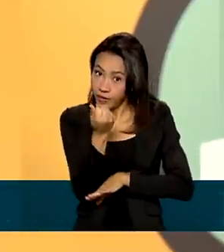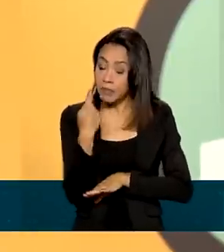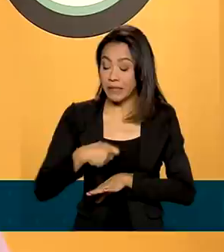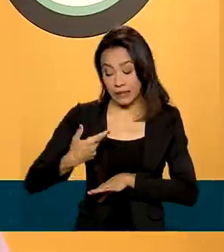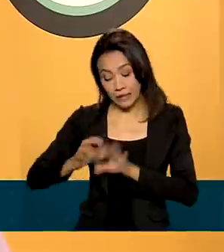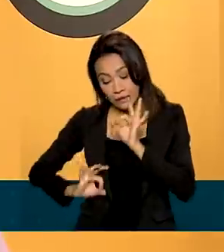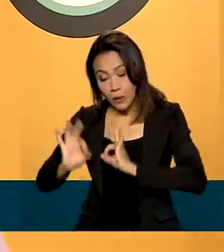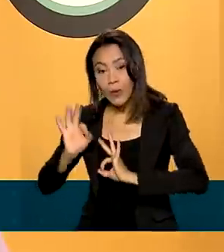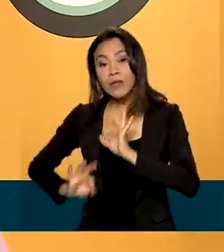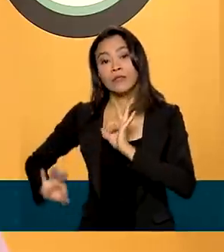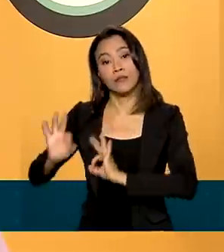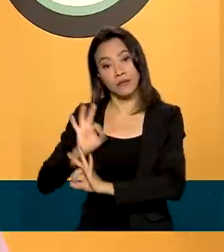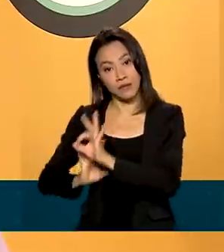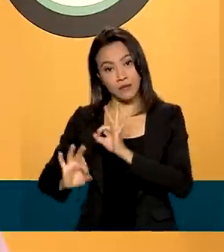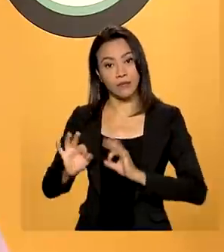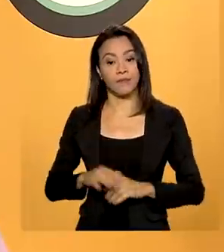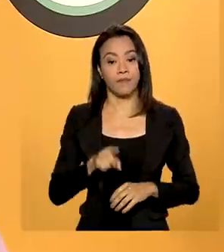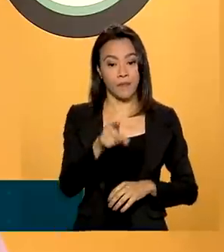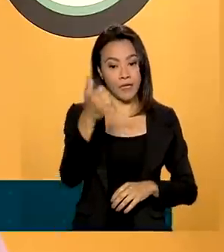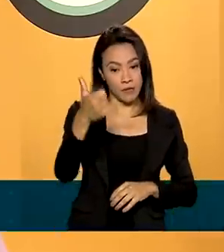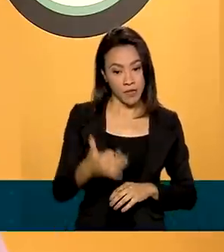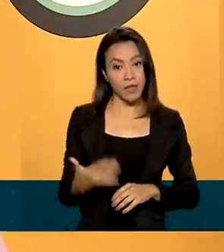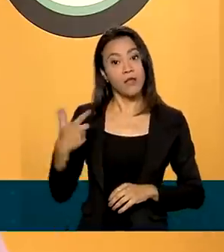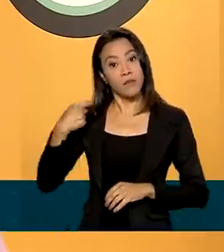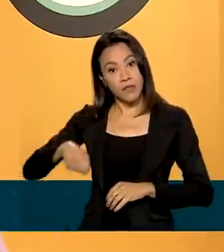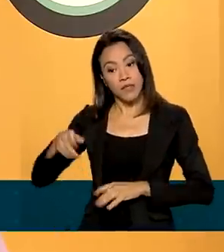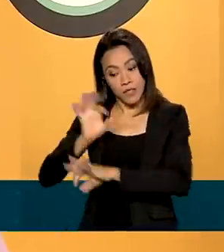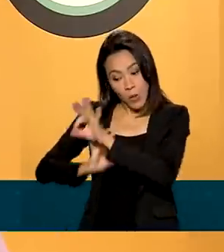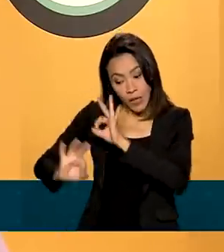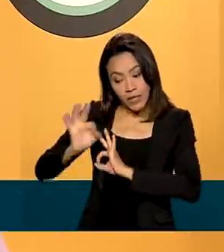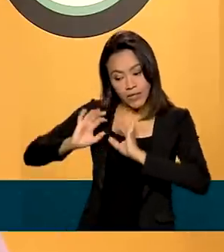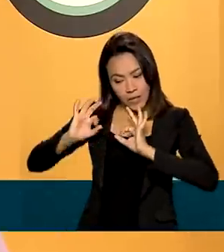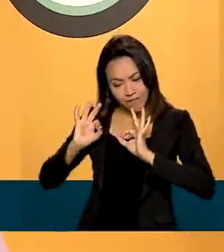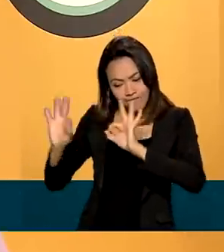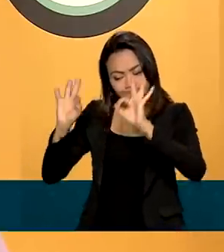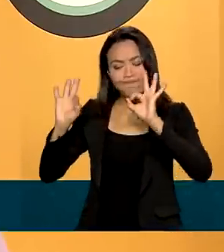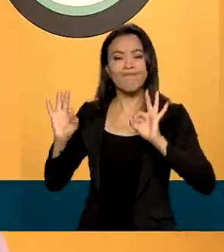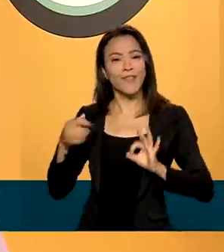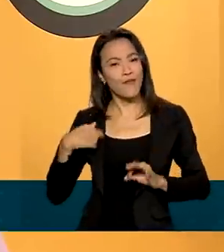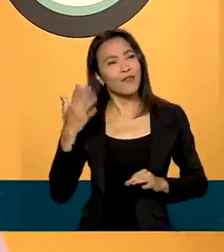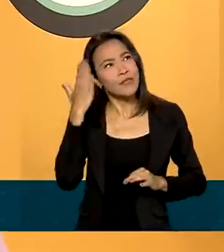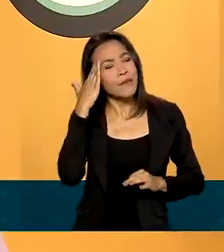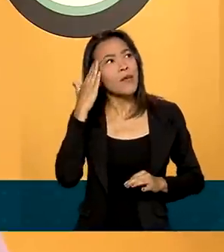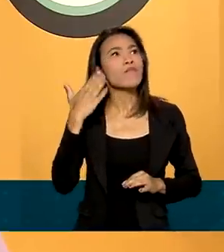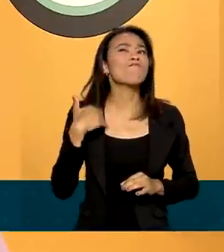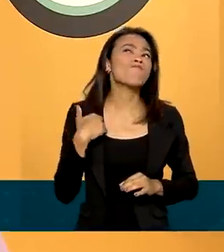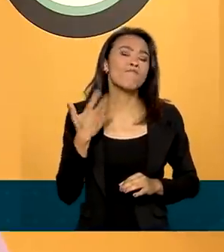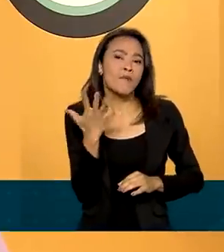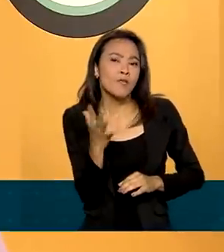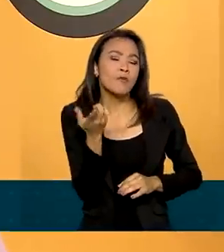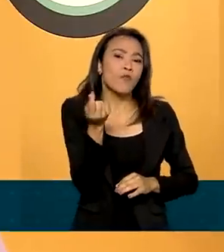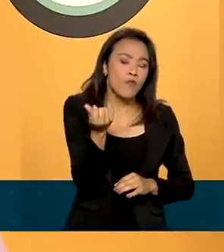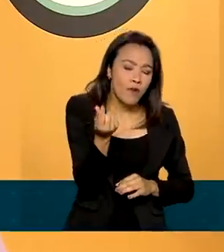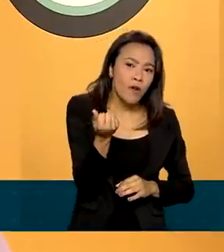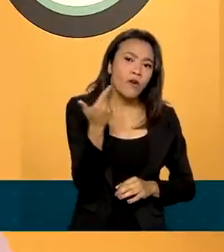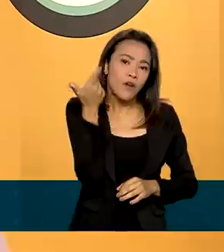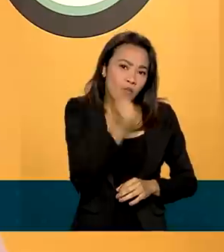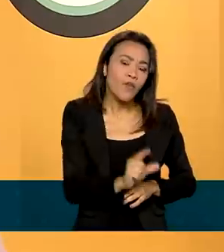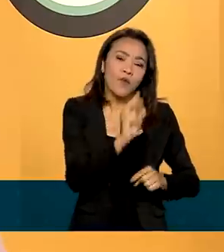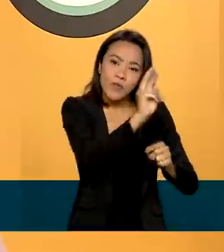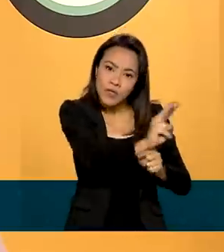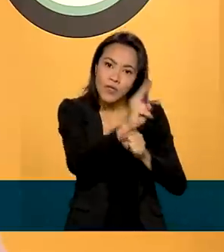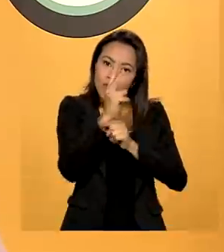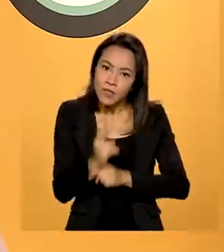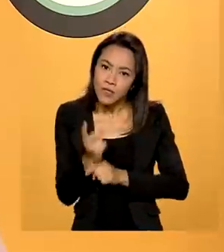planejar. Se eu faço esse planejamento de uma forma adequada, eu vou ter uma ideia do valor necessário para que eu tire a minha